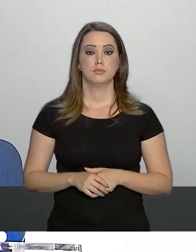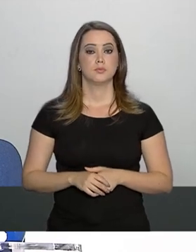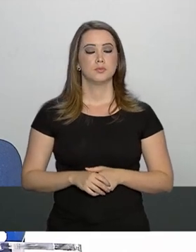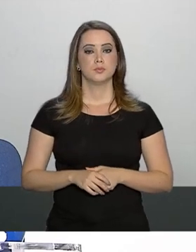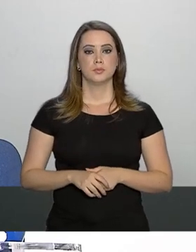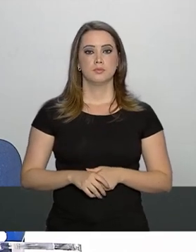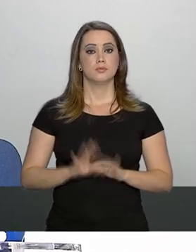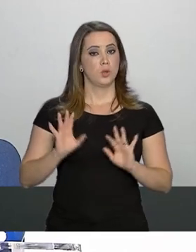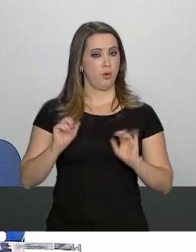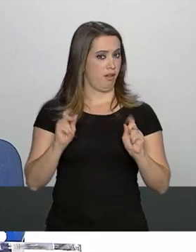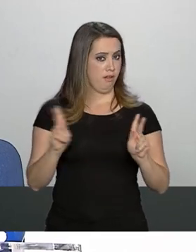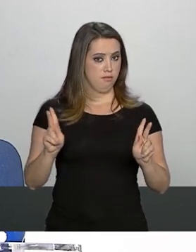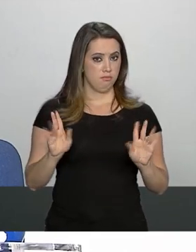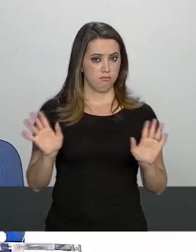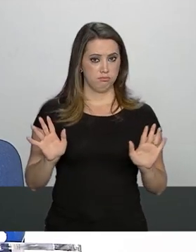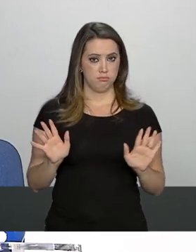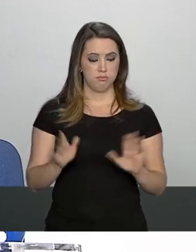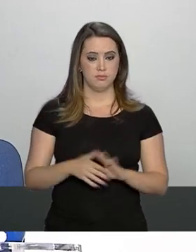pronto?